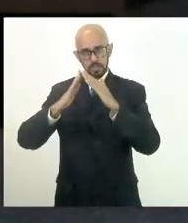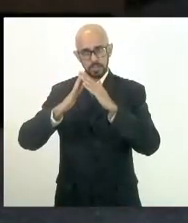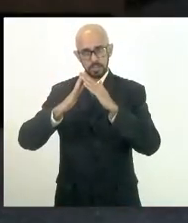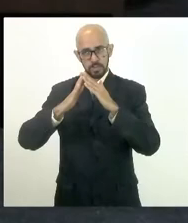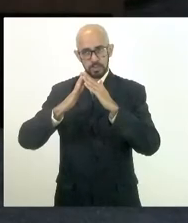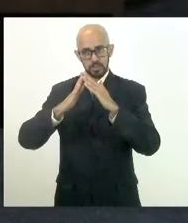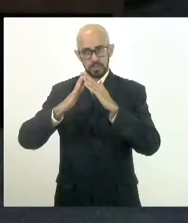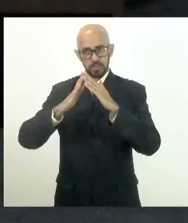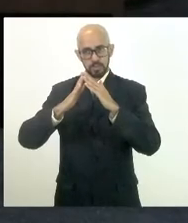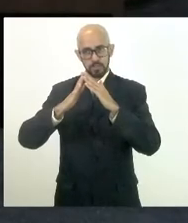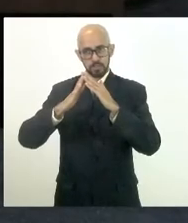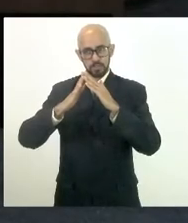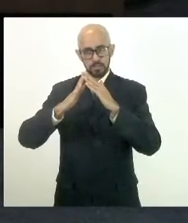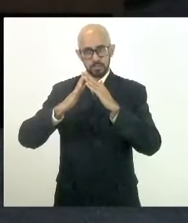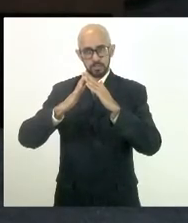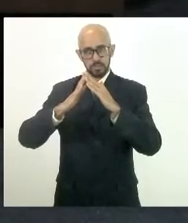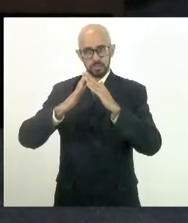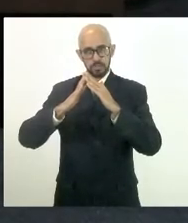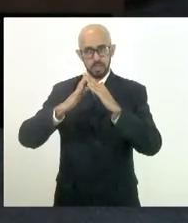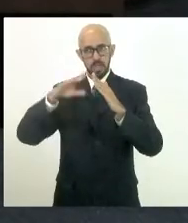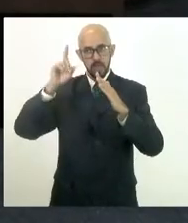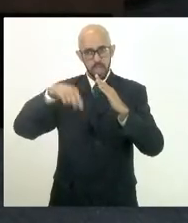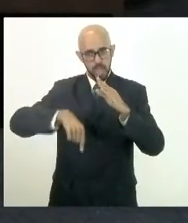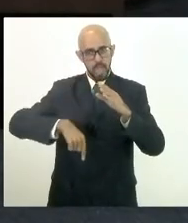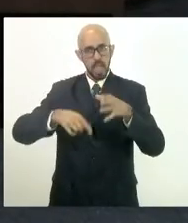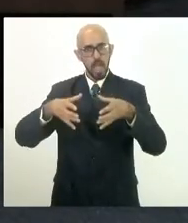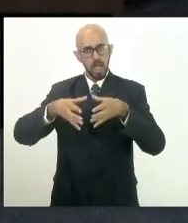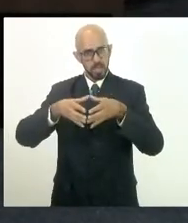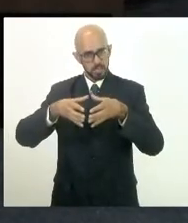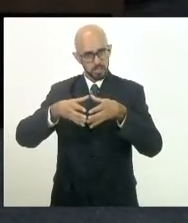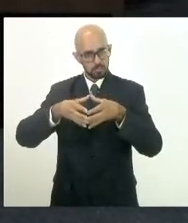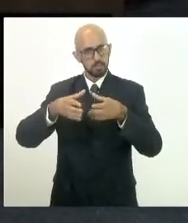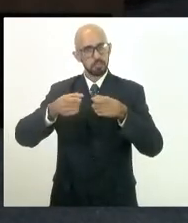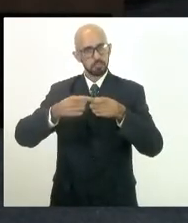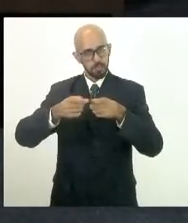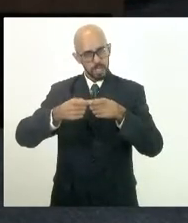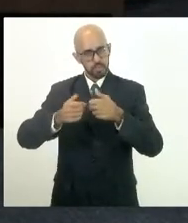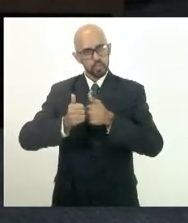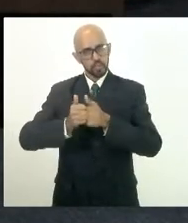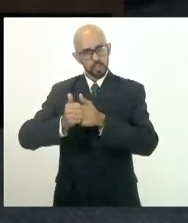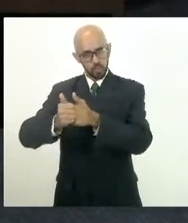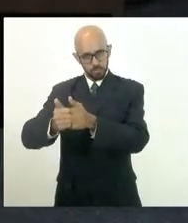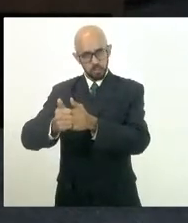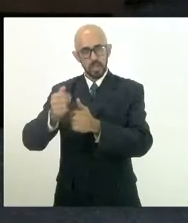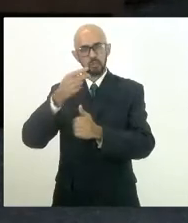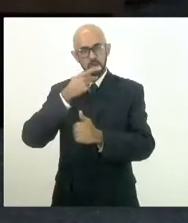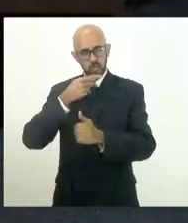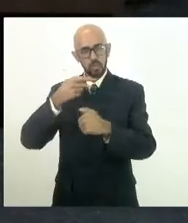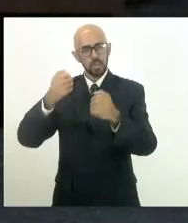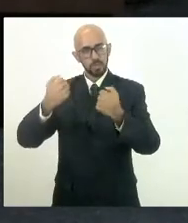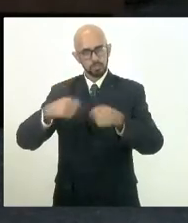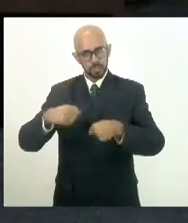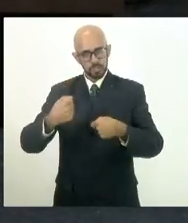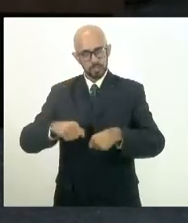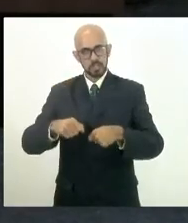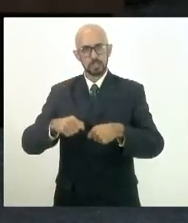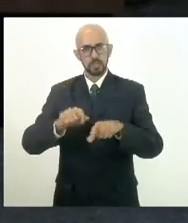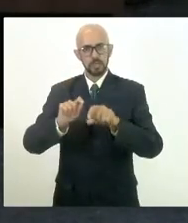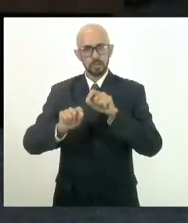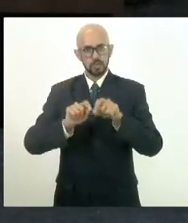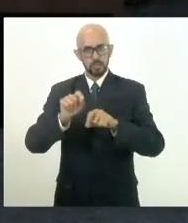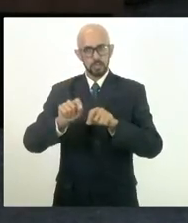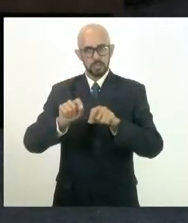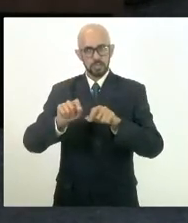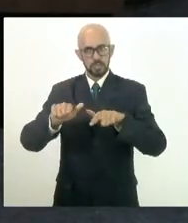a prescrição da equipe médica que lhe assiste, diz que ele tem que ter serviços